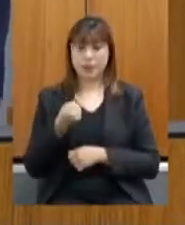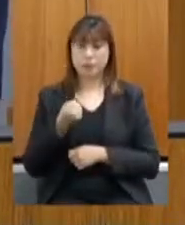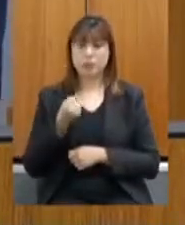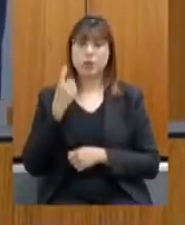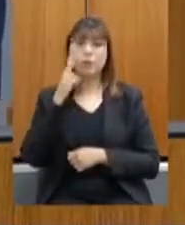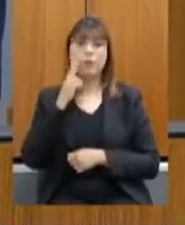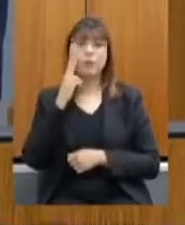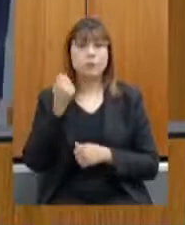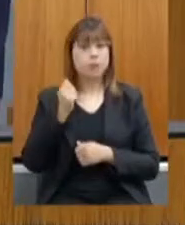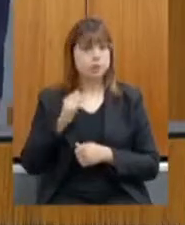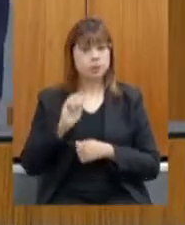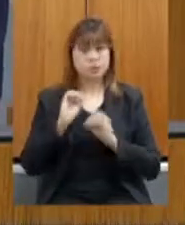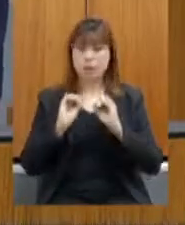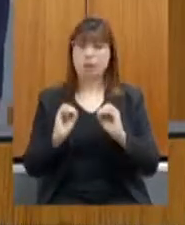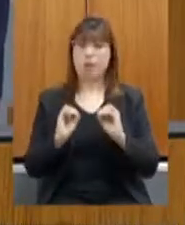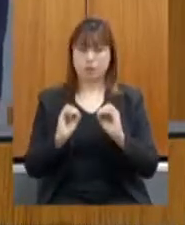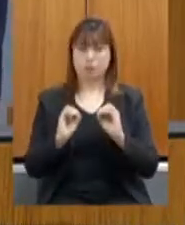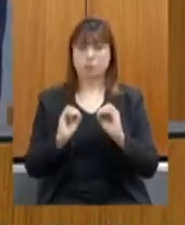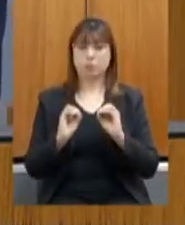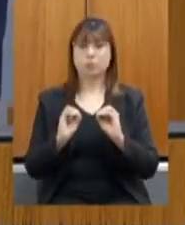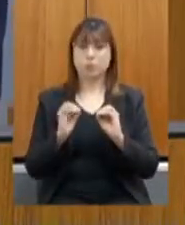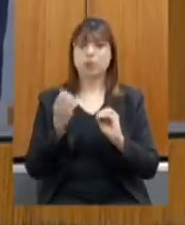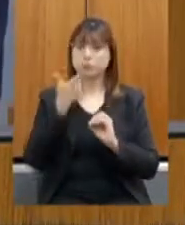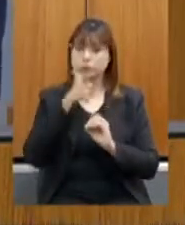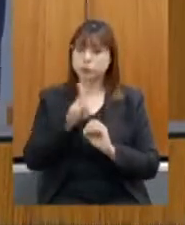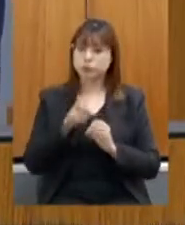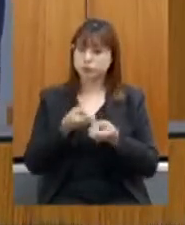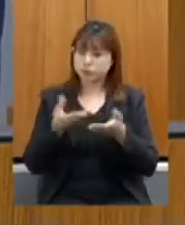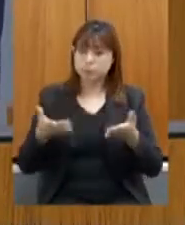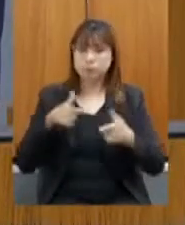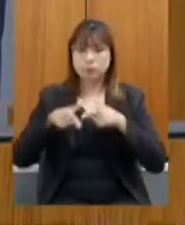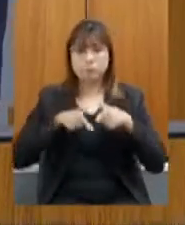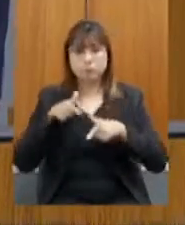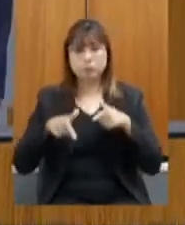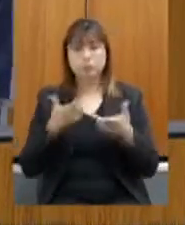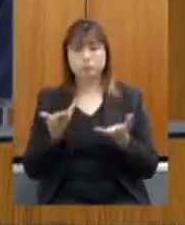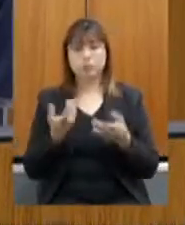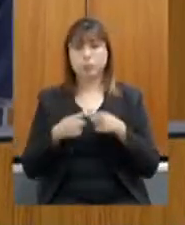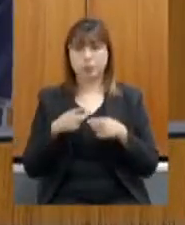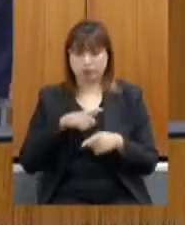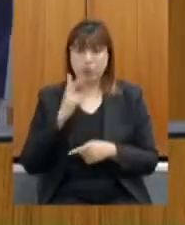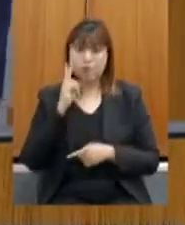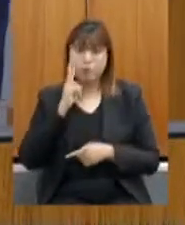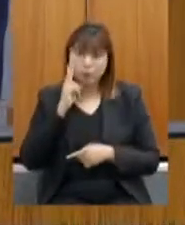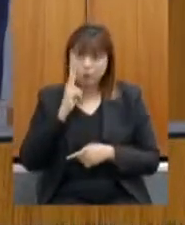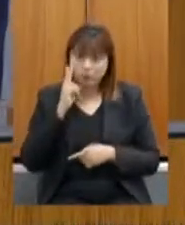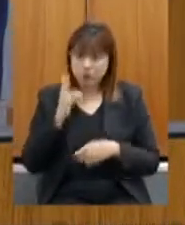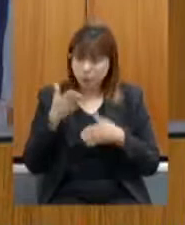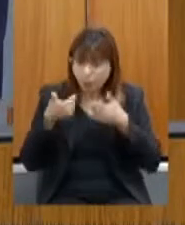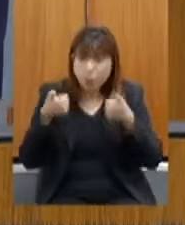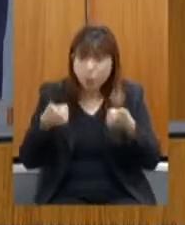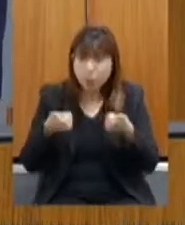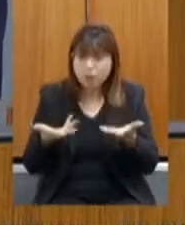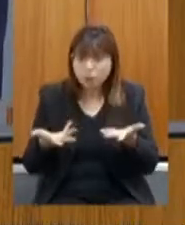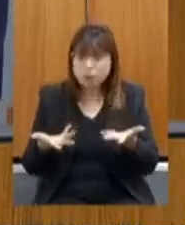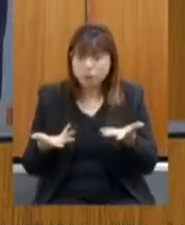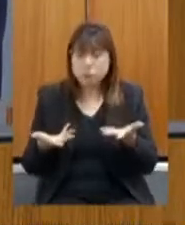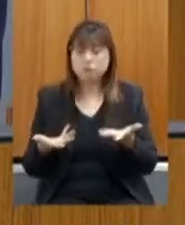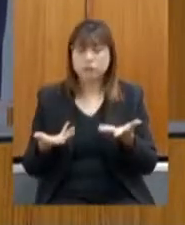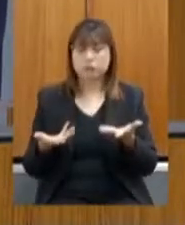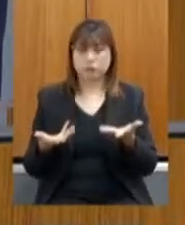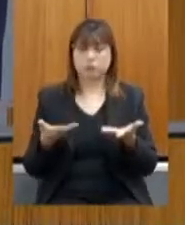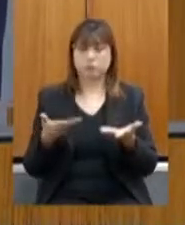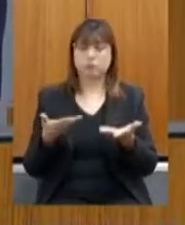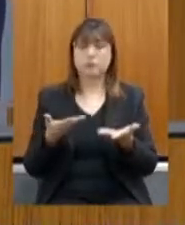para que aumentasse a competitividade, gerando emprego, principalmente que hoje nós temos vinho de qualidade, está provado. e por felicidade